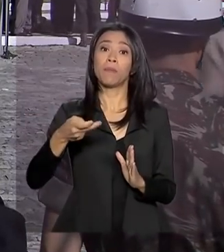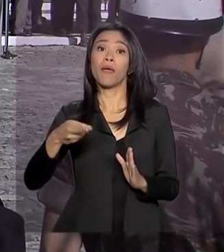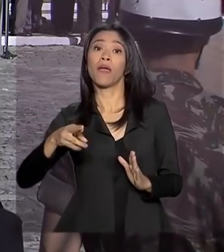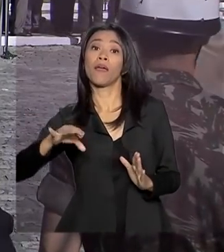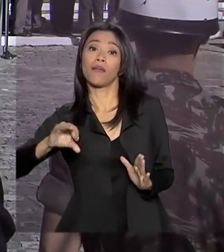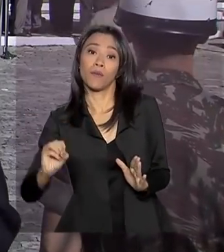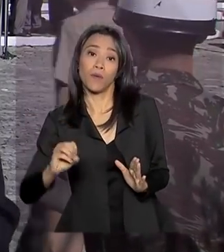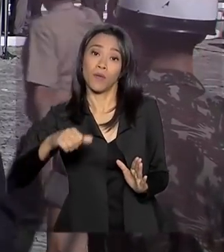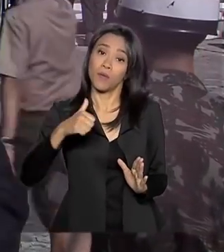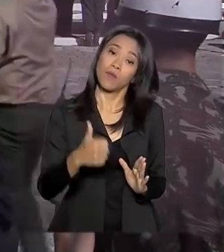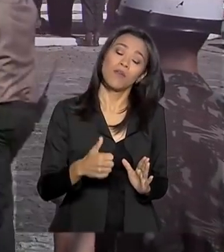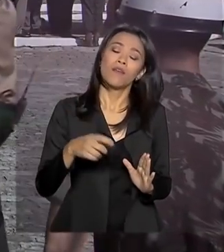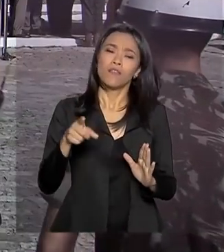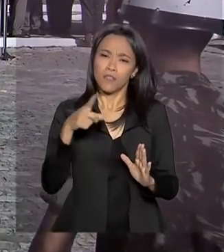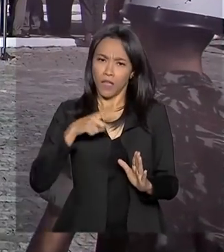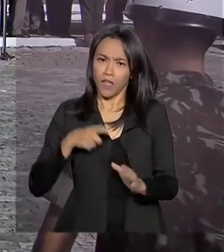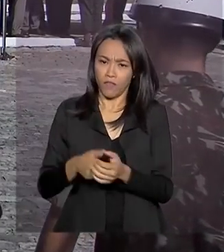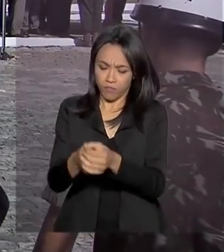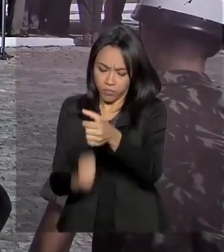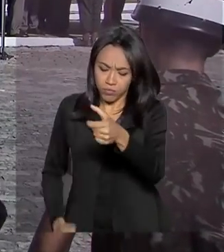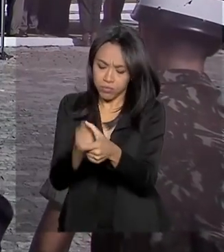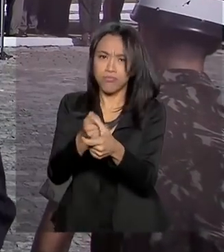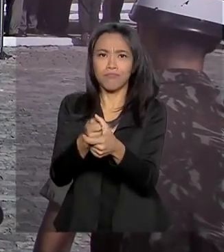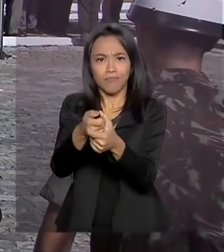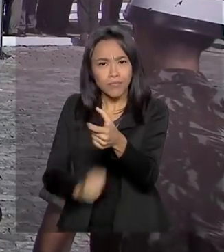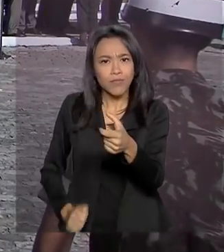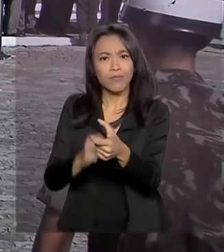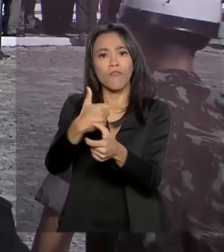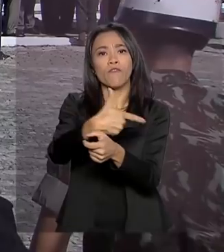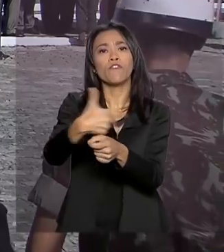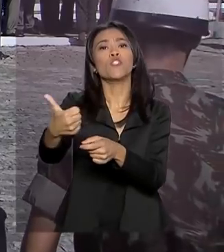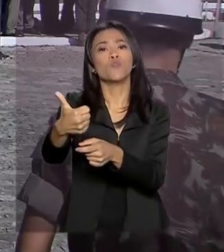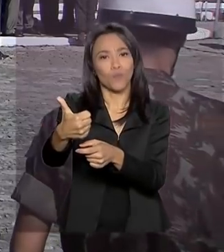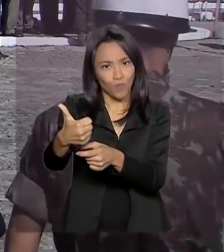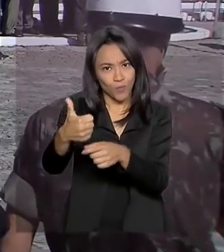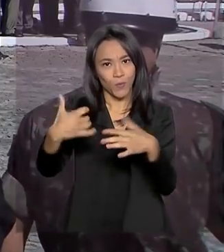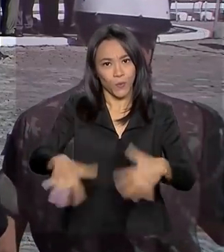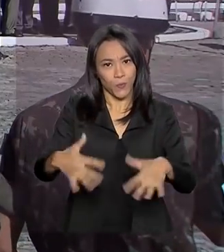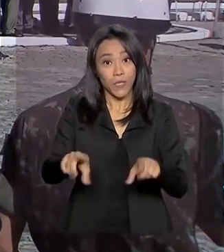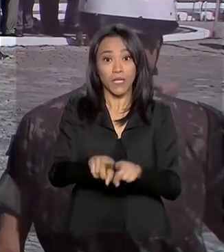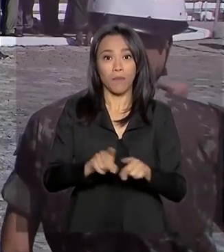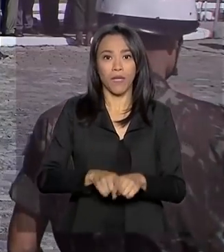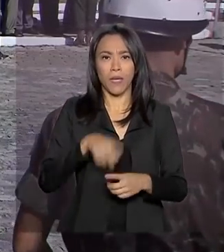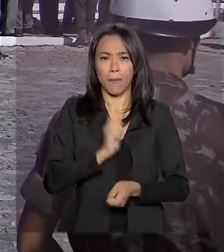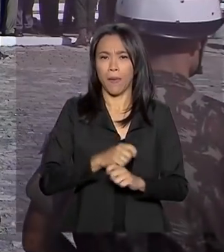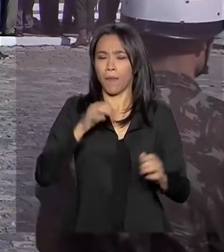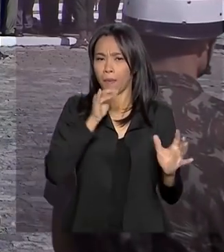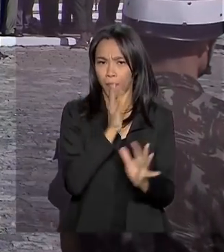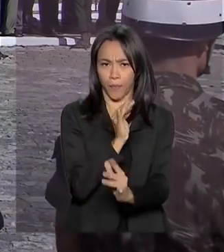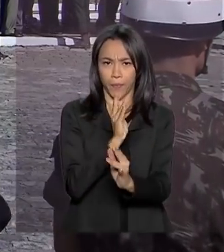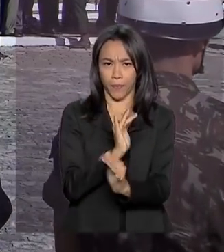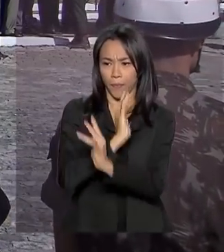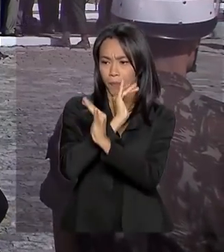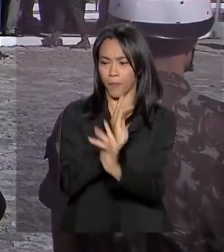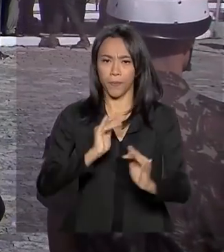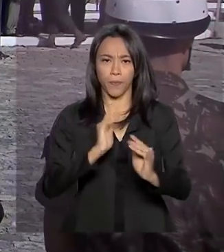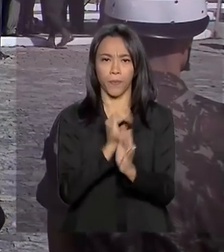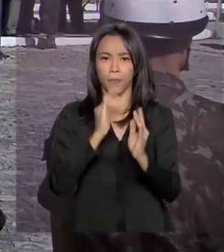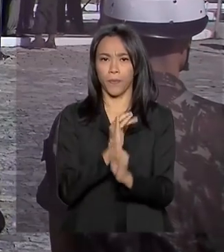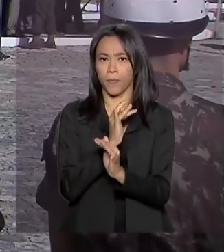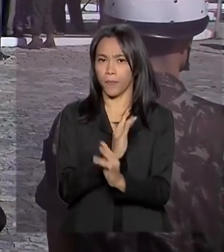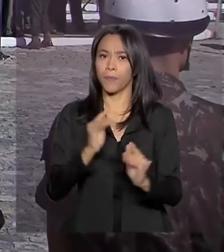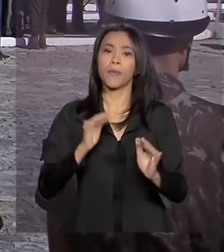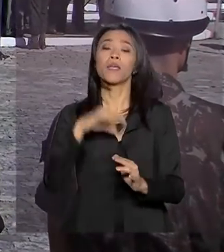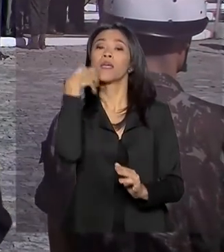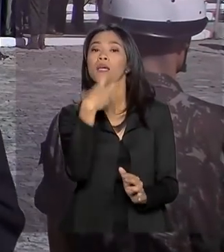Bolsonaro foi recebido com uma salva de tiros de canhões com 21 tiros e também pela banda do Colégio Militar, que tocou a canção